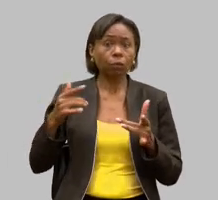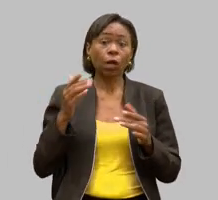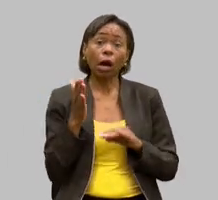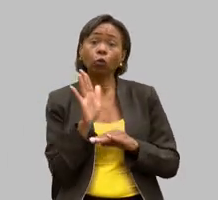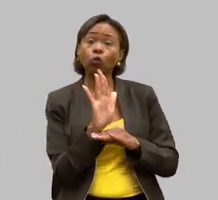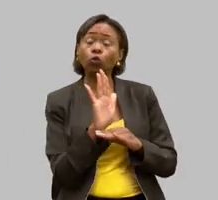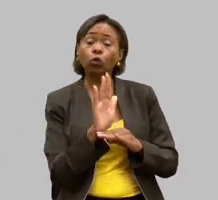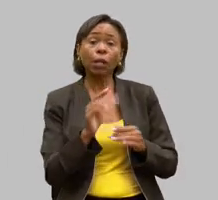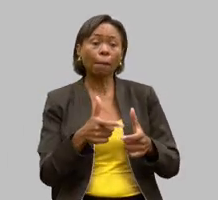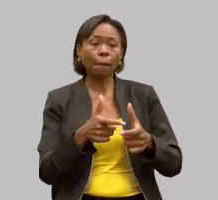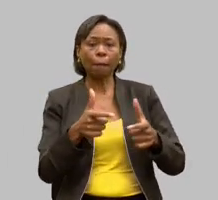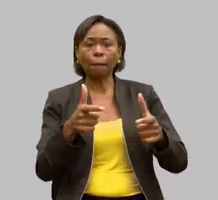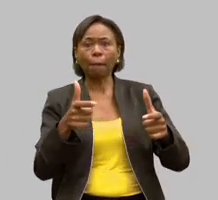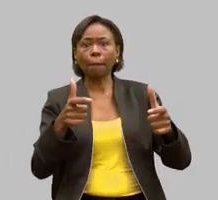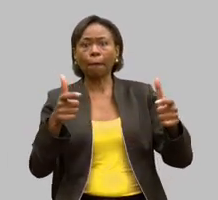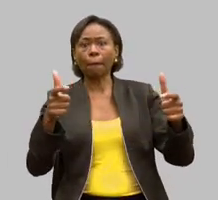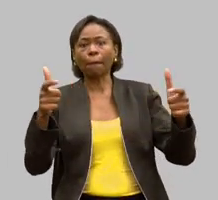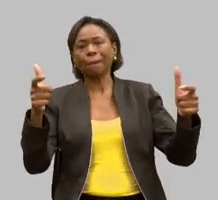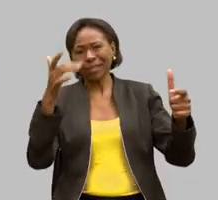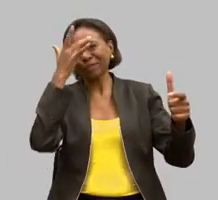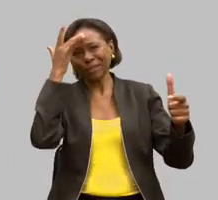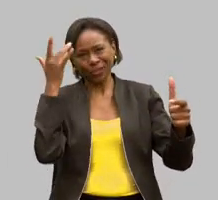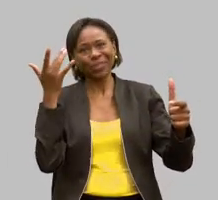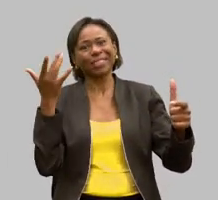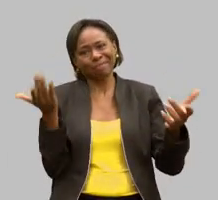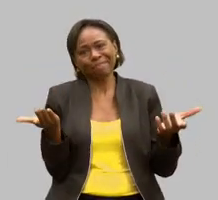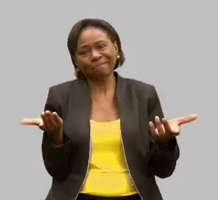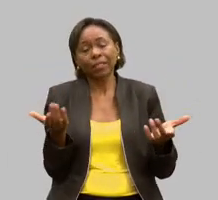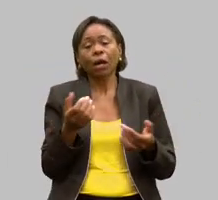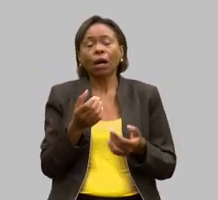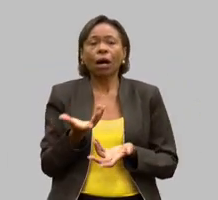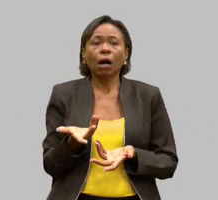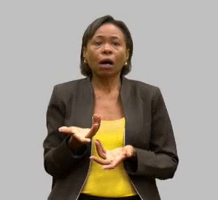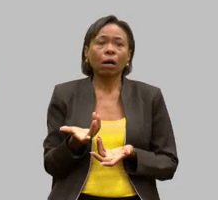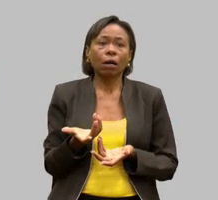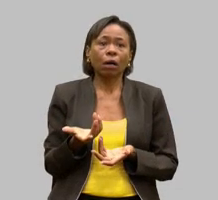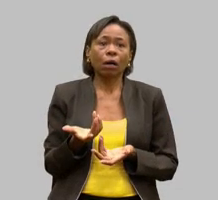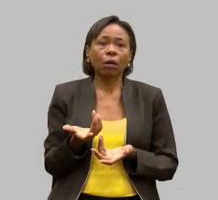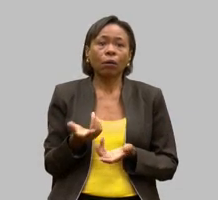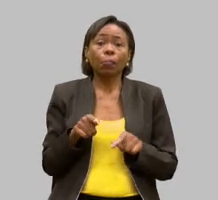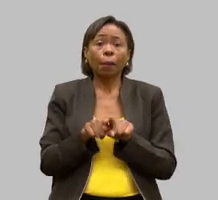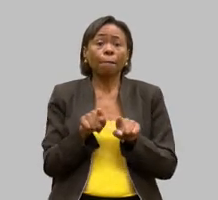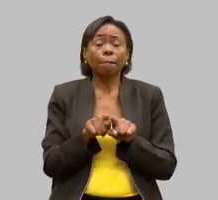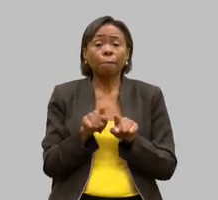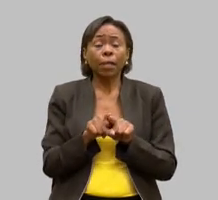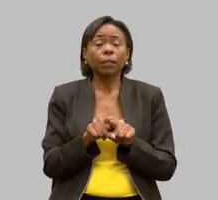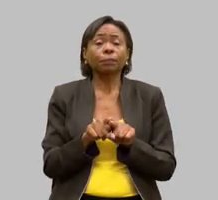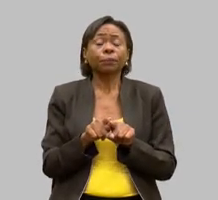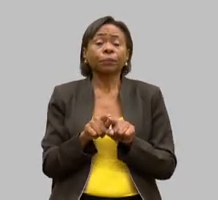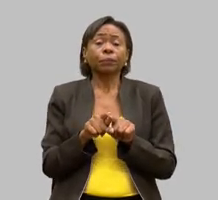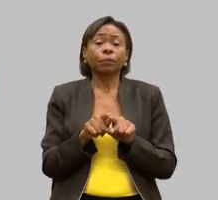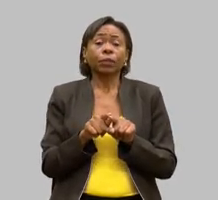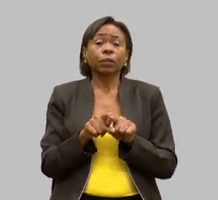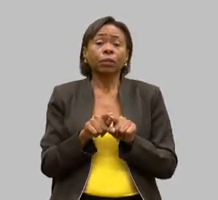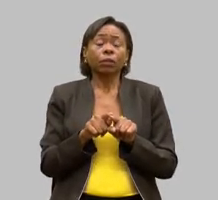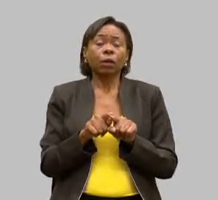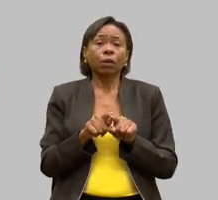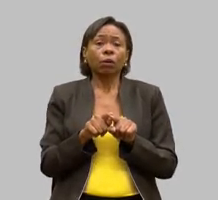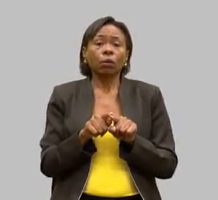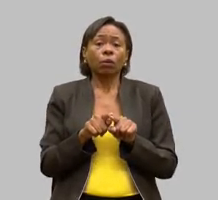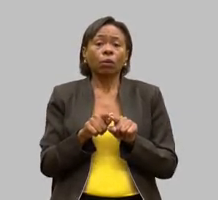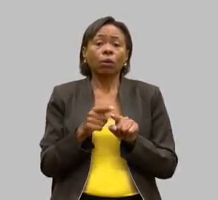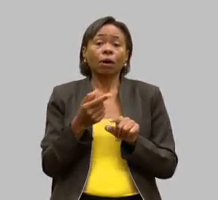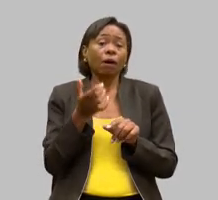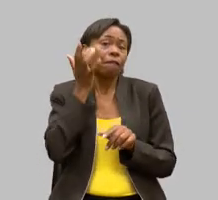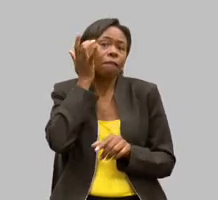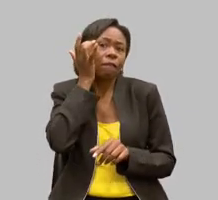contingente vai só aumentar oxigena a organização porque a partir do momento que você abre as portas da organização para